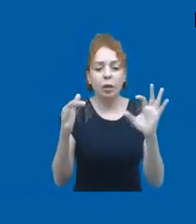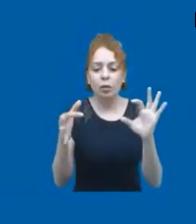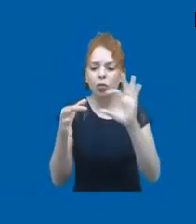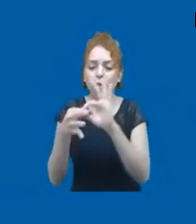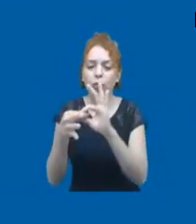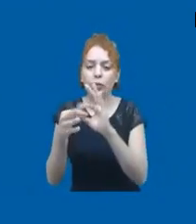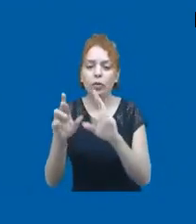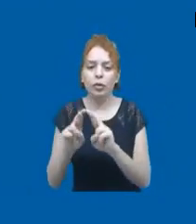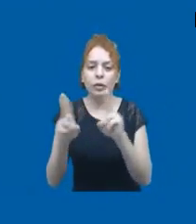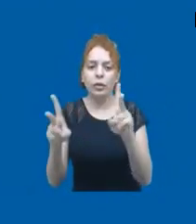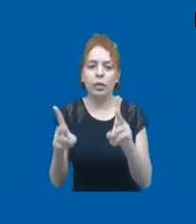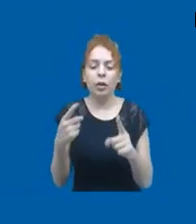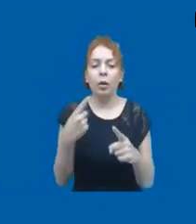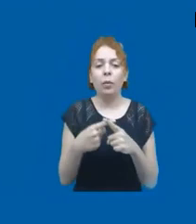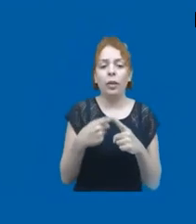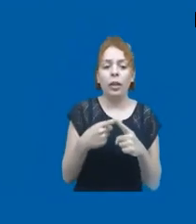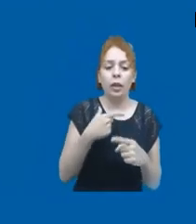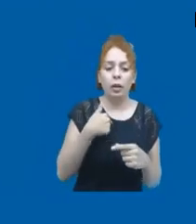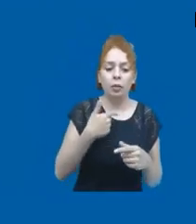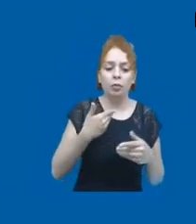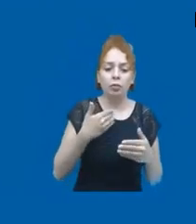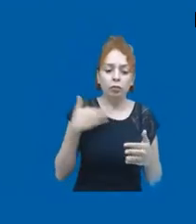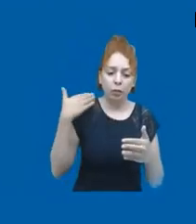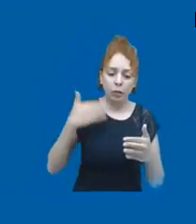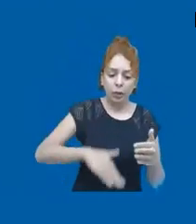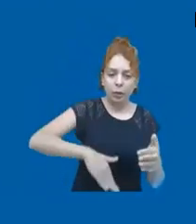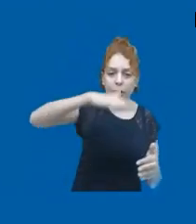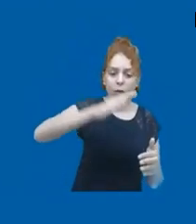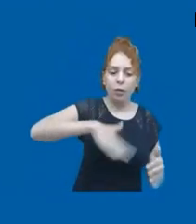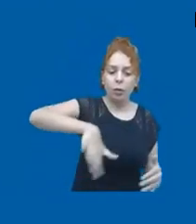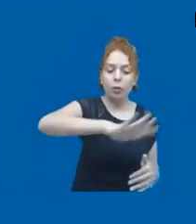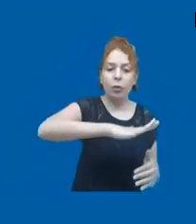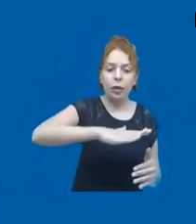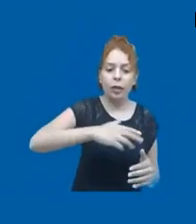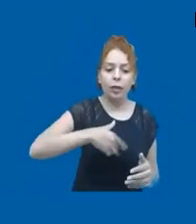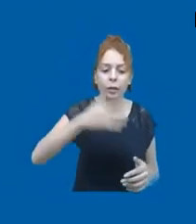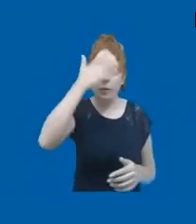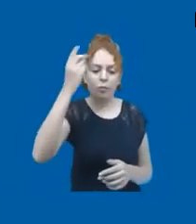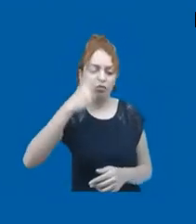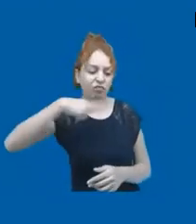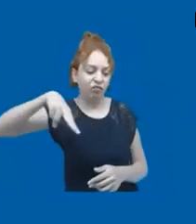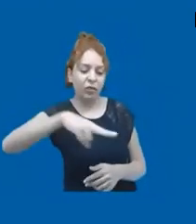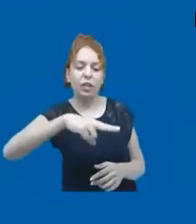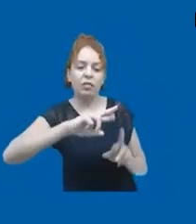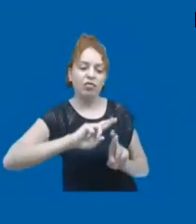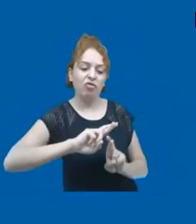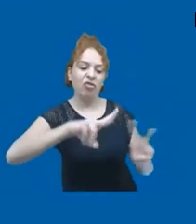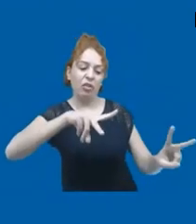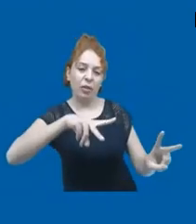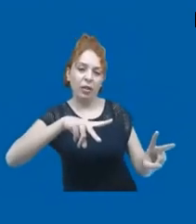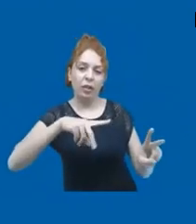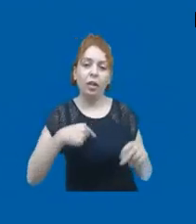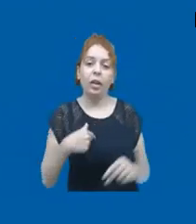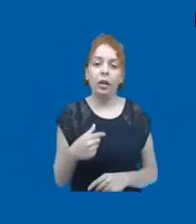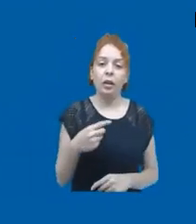vivo, eu venho de um lugar, né, que nós somos vistos como diferentes, e eu venho de um